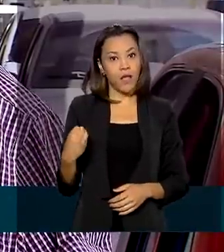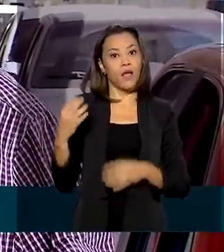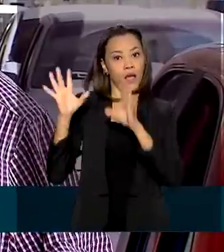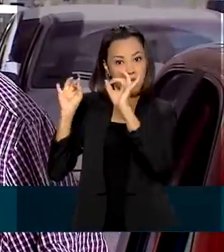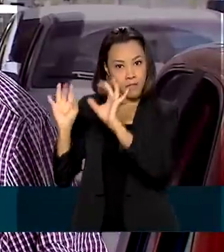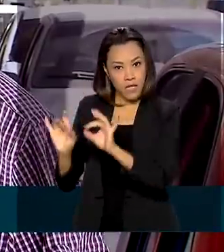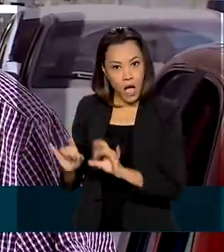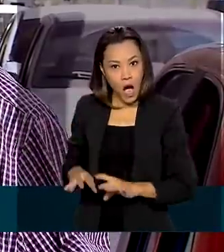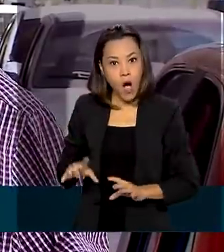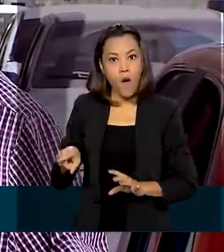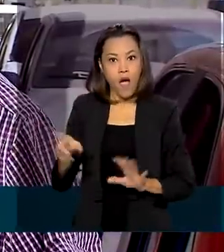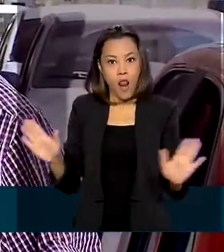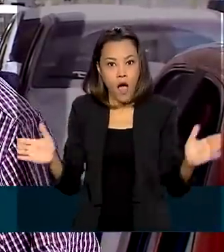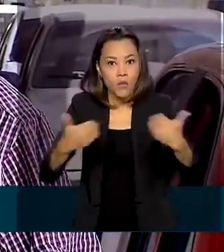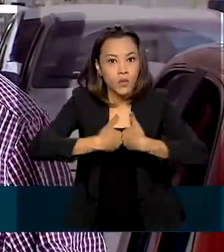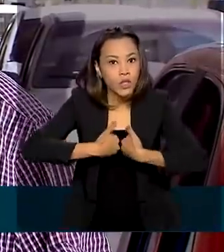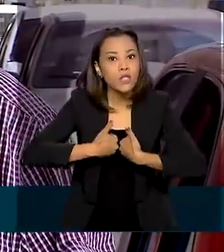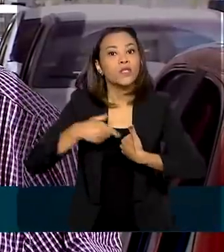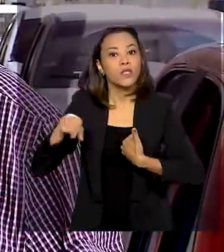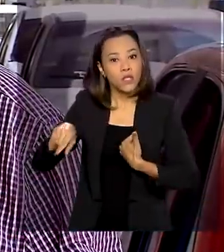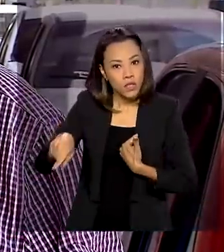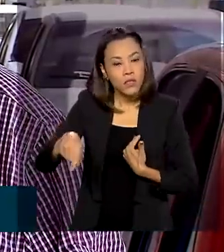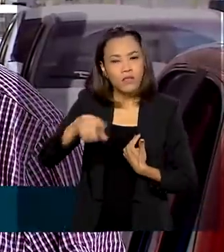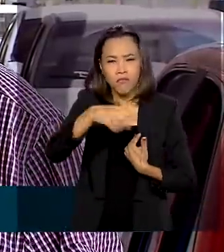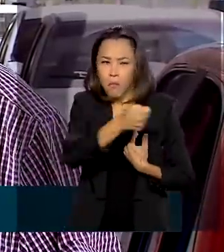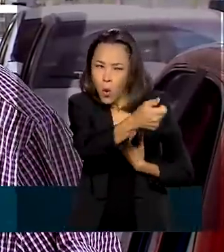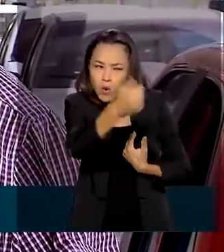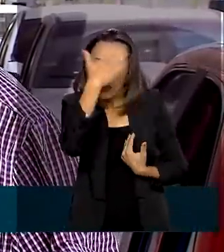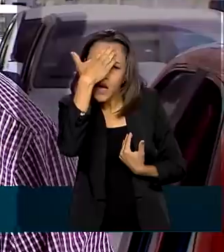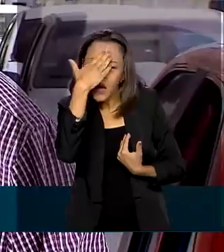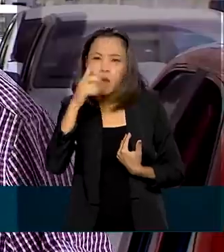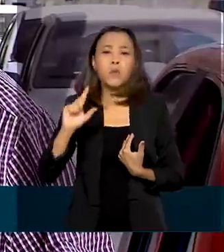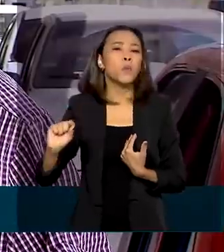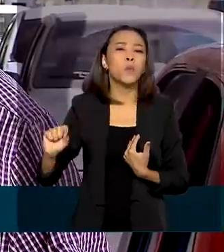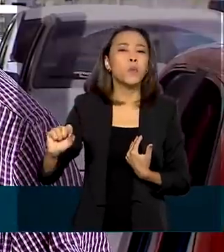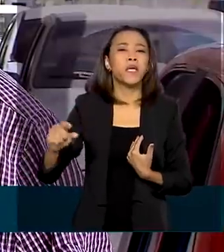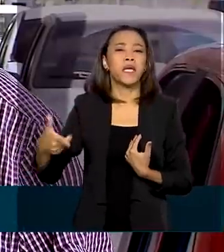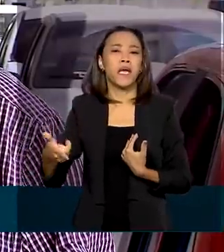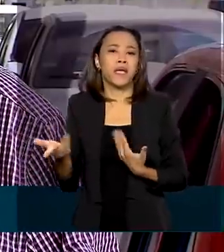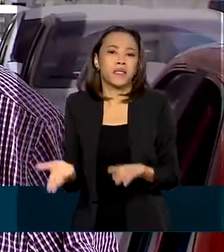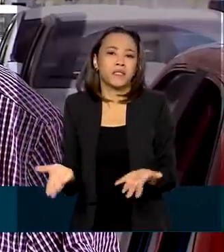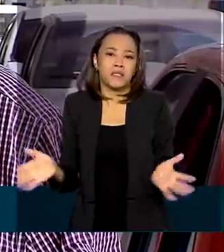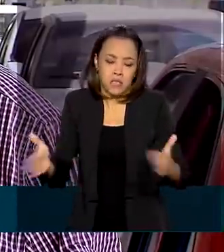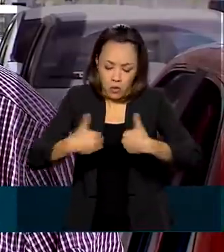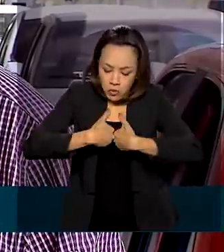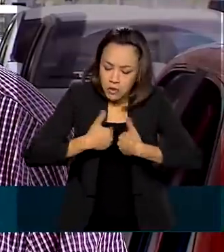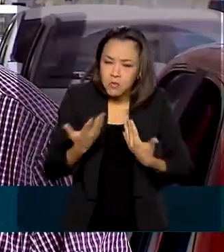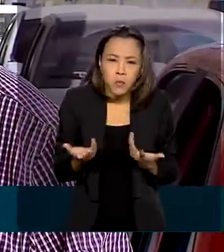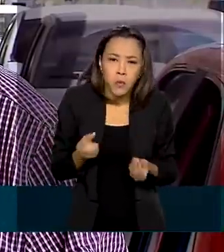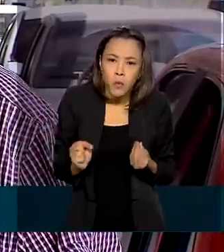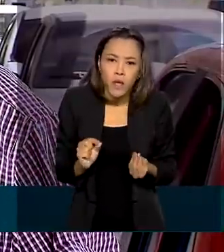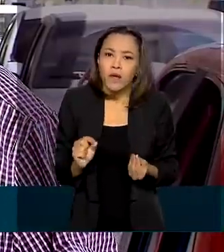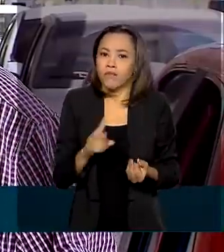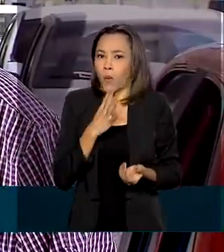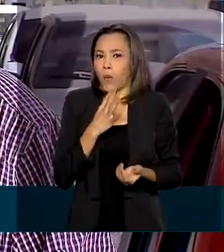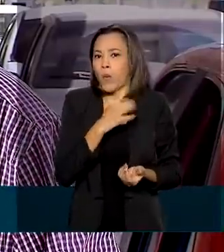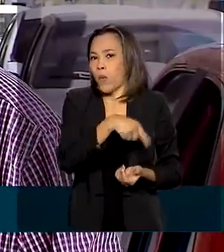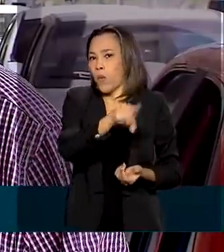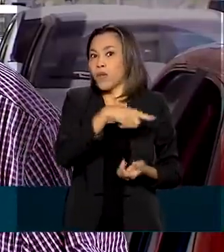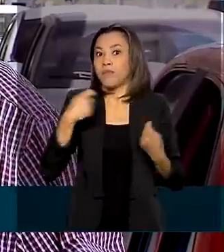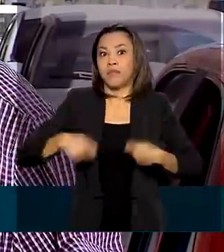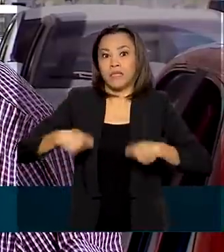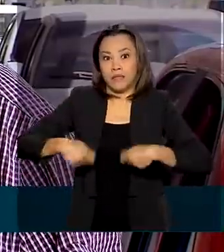que é autista no último grau, que são poucas pessoas que sabem o que é isso, essa síndrome, ainda é pouco conhecida. E que depende de